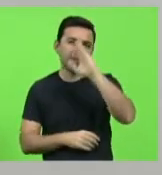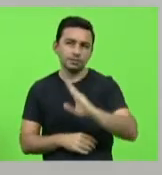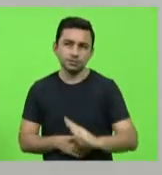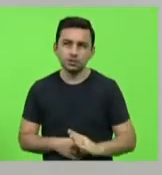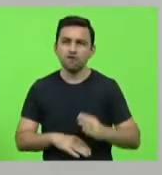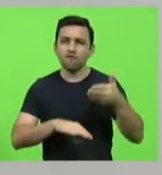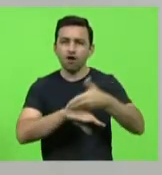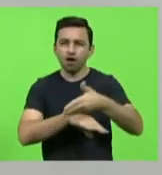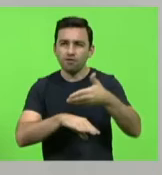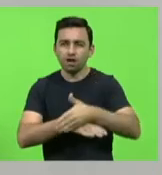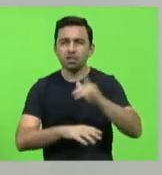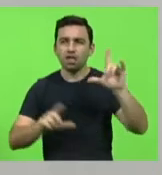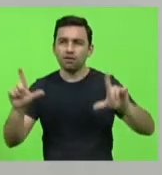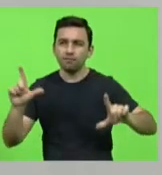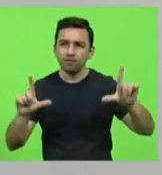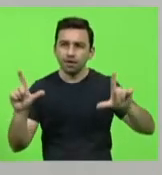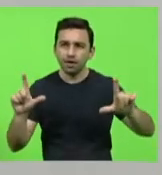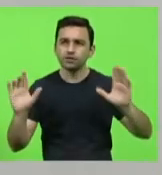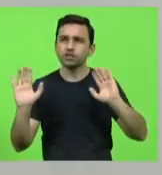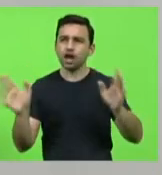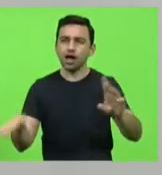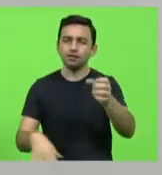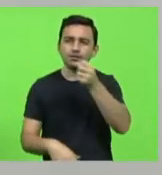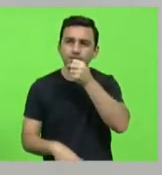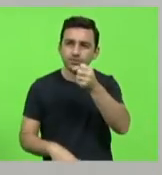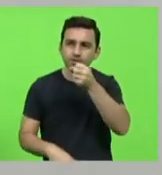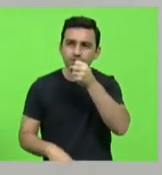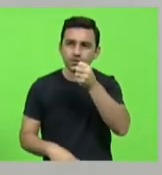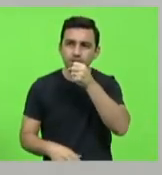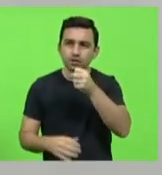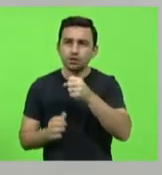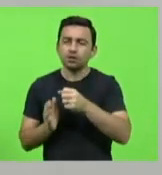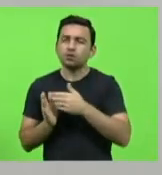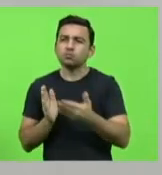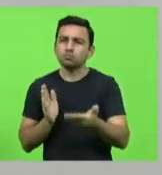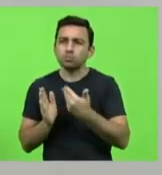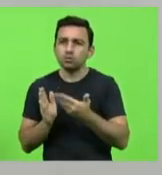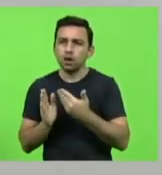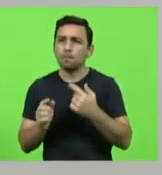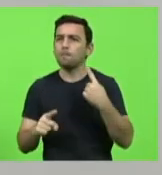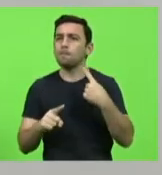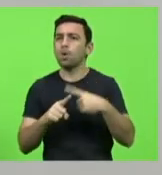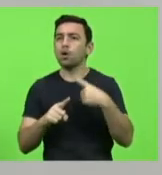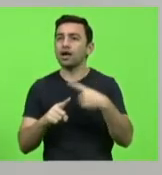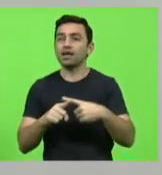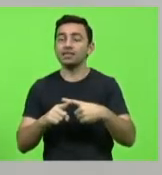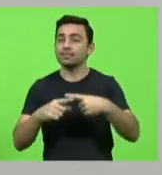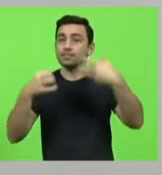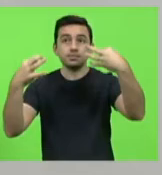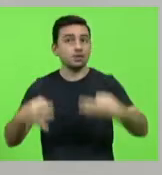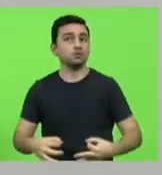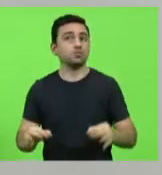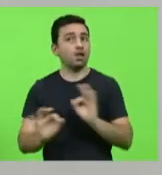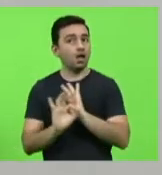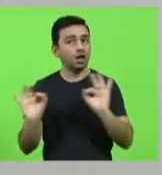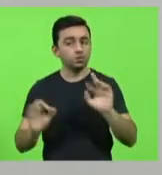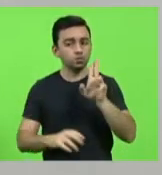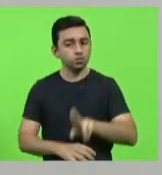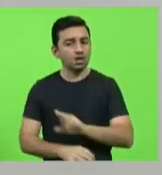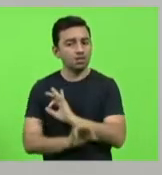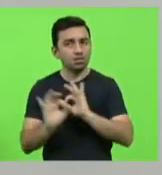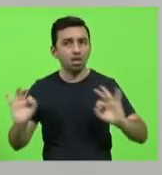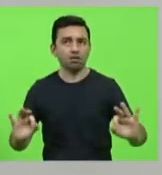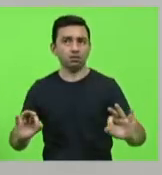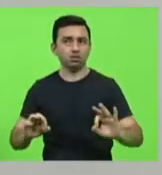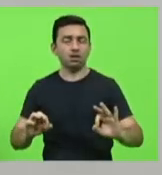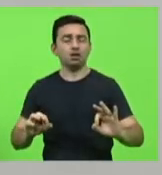programas televisivos, já foi entrevistada em jornais, explicando por que não é eficaz utilizarmos essa linguagem neutra